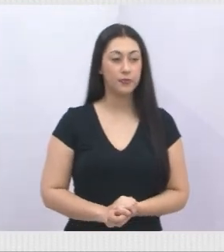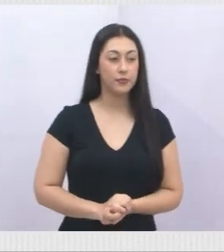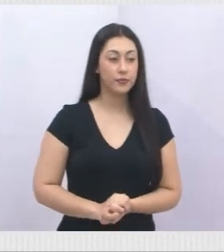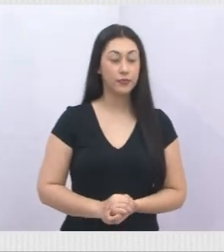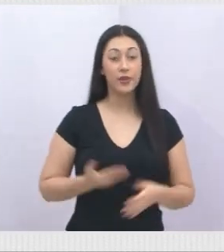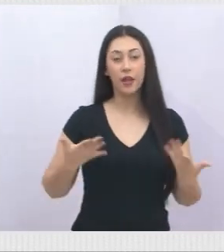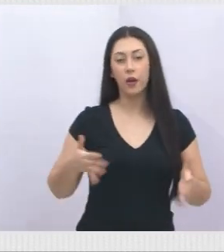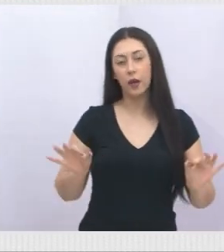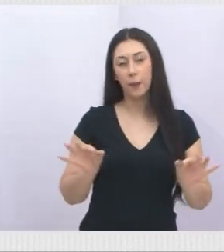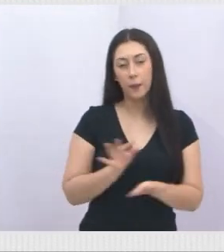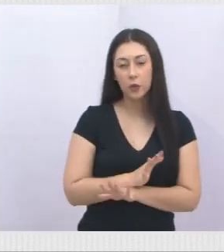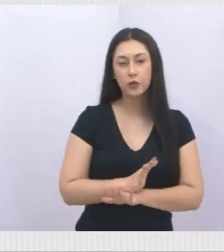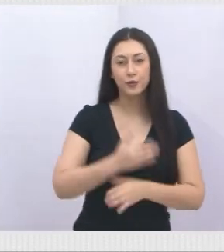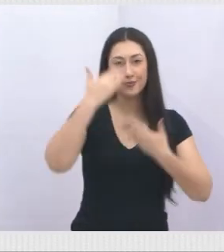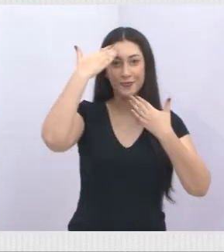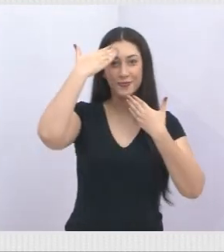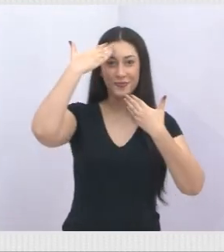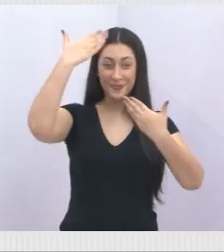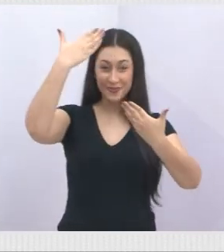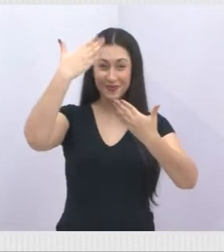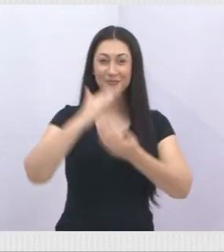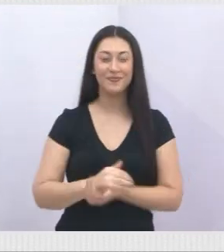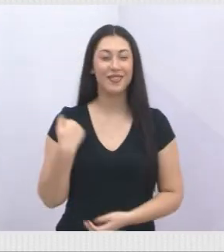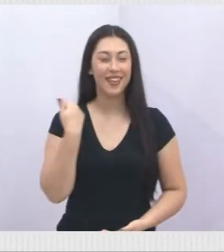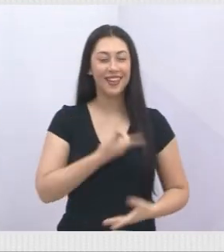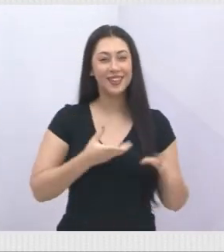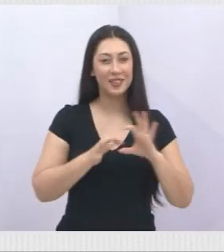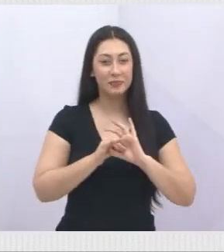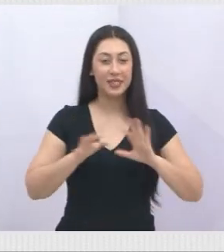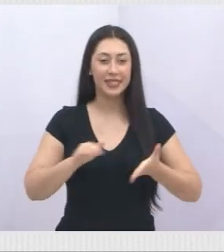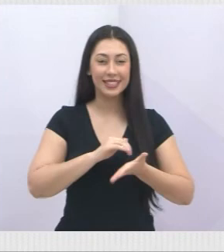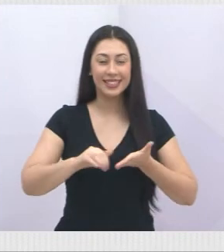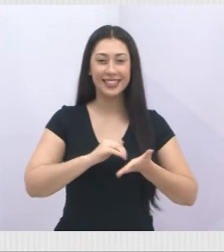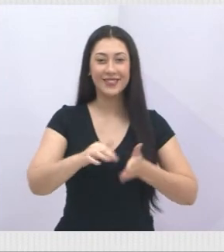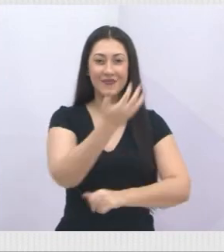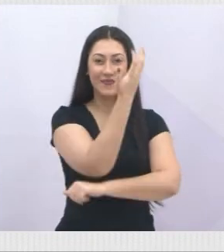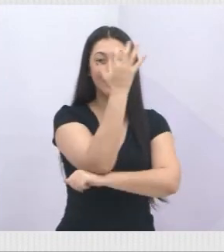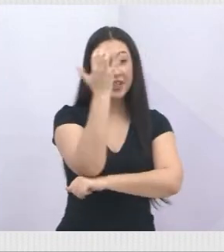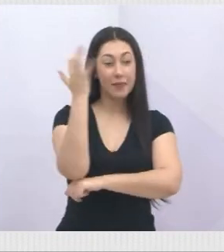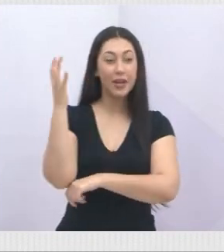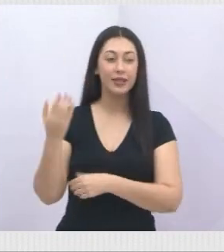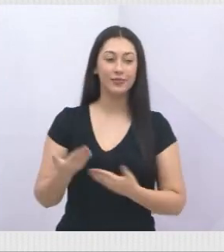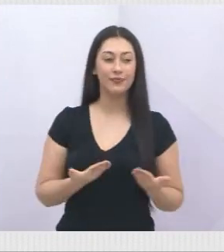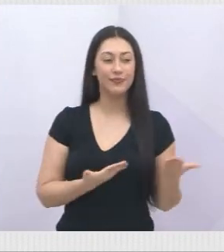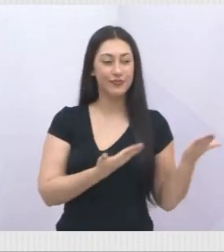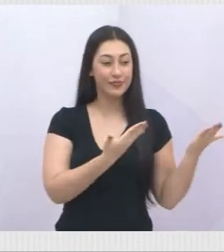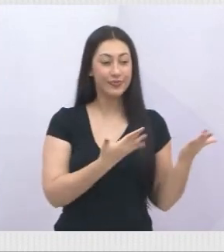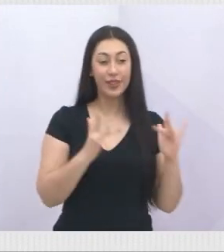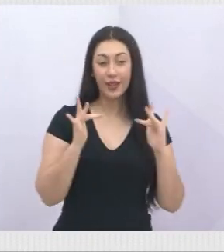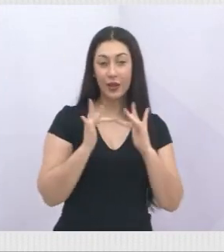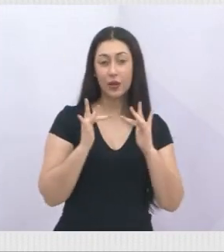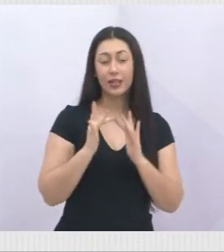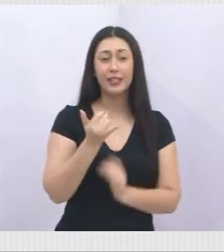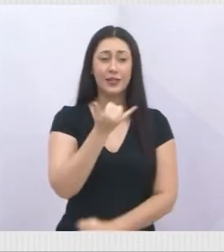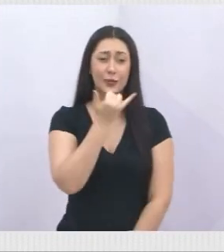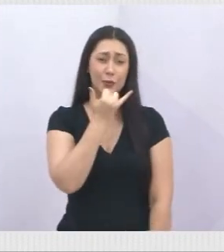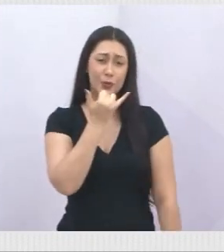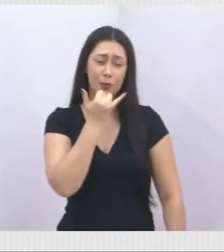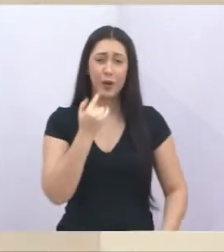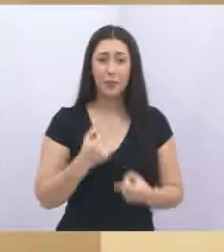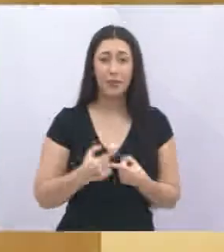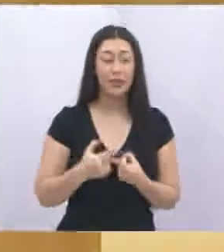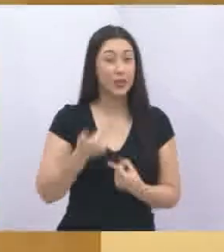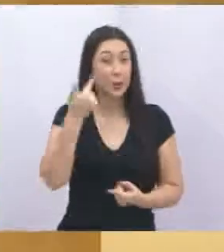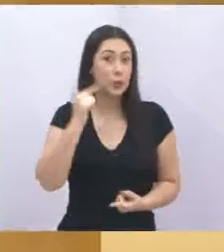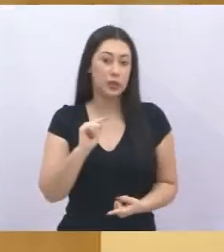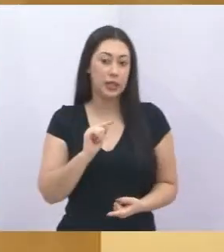Muito obrigada. A gente está à disposição na Secretaria de Meio Ambiente. Está aí o nosso contato. Peço desculpas por não ter